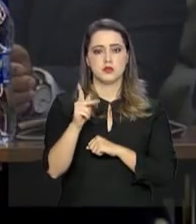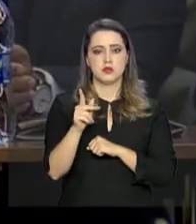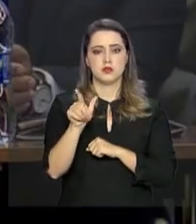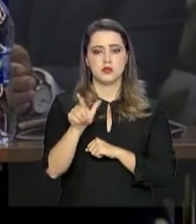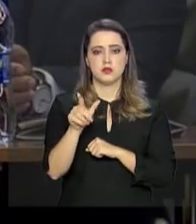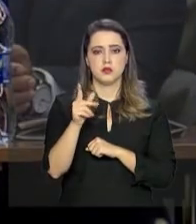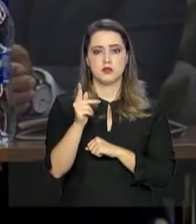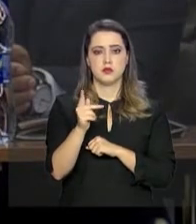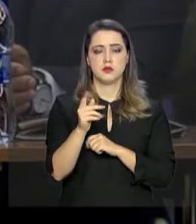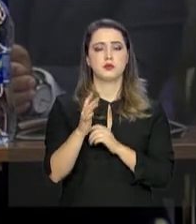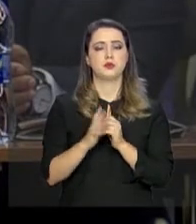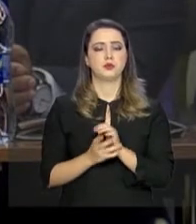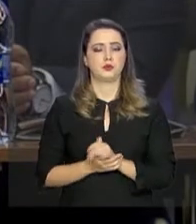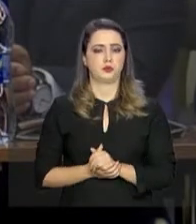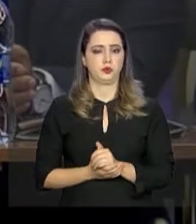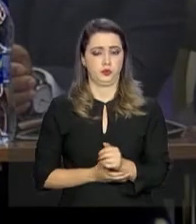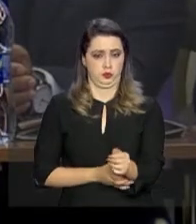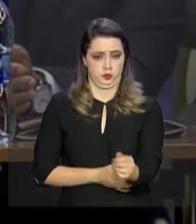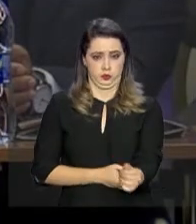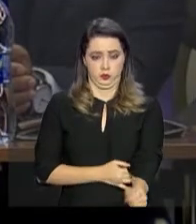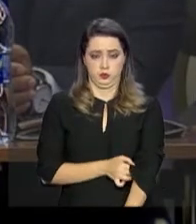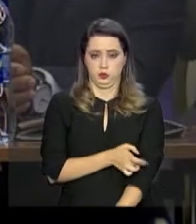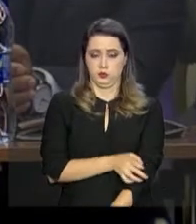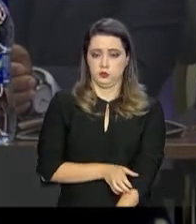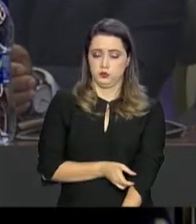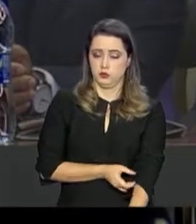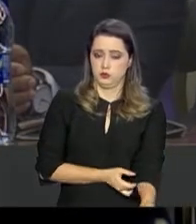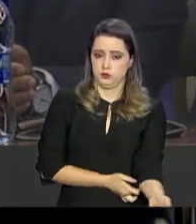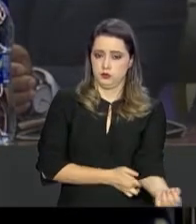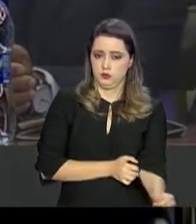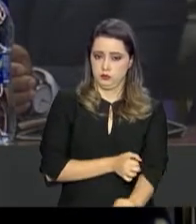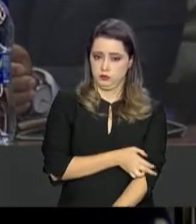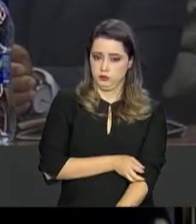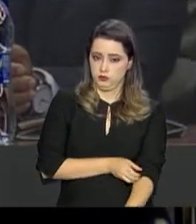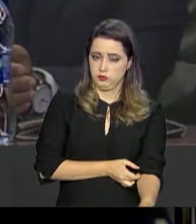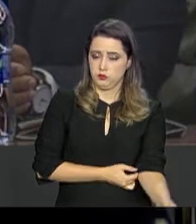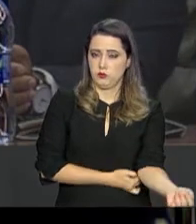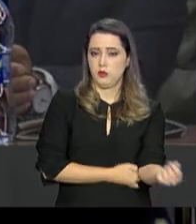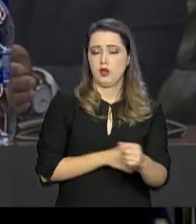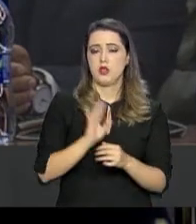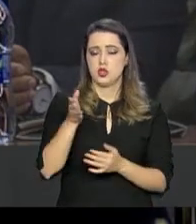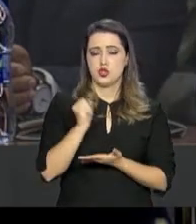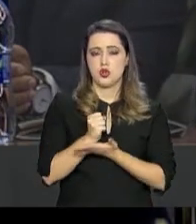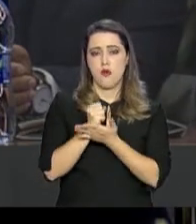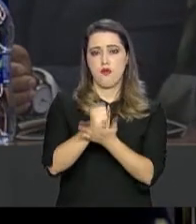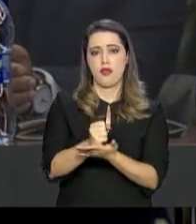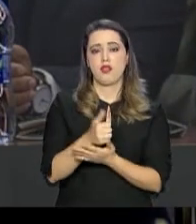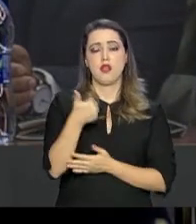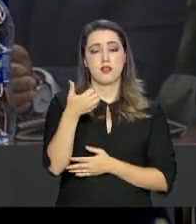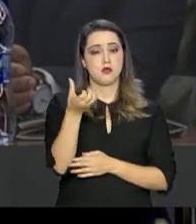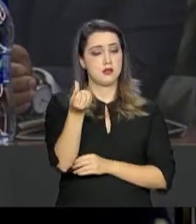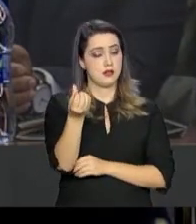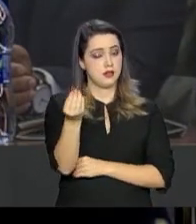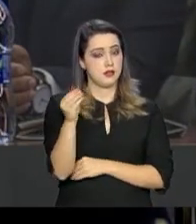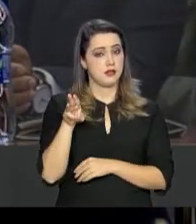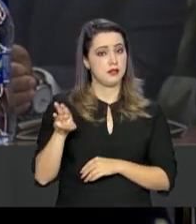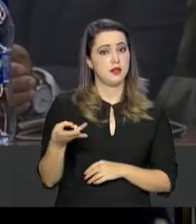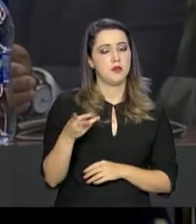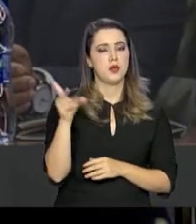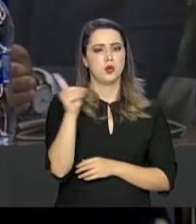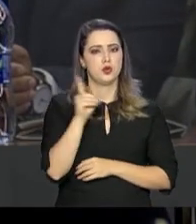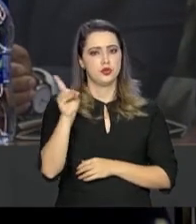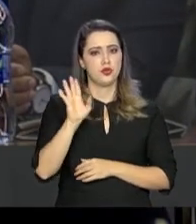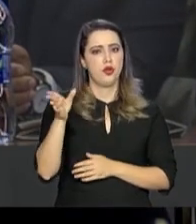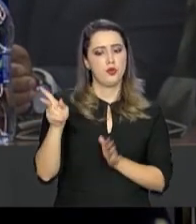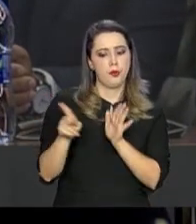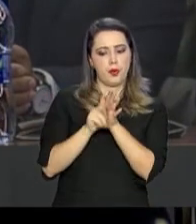Já foram destinados mais de 160 milhões de dólares de recursos próprios ou diretamente captados pela